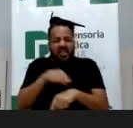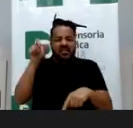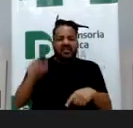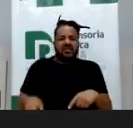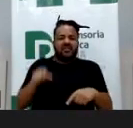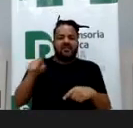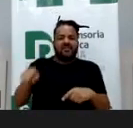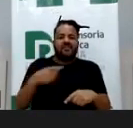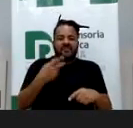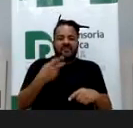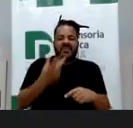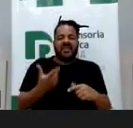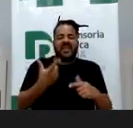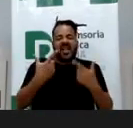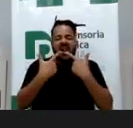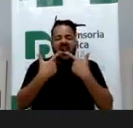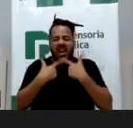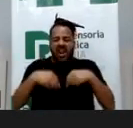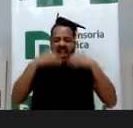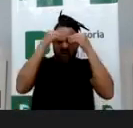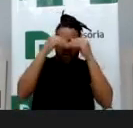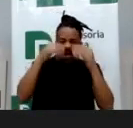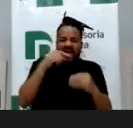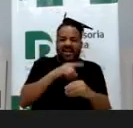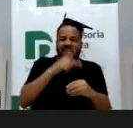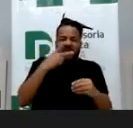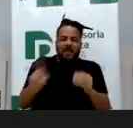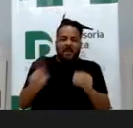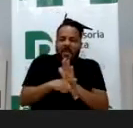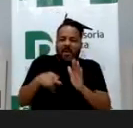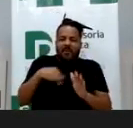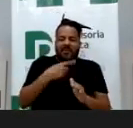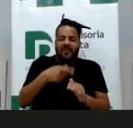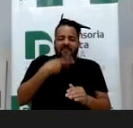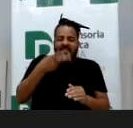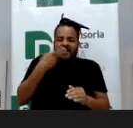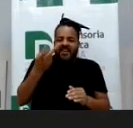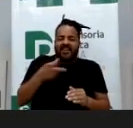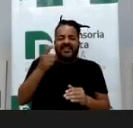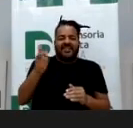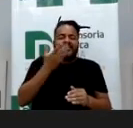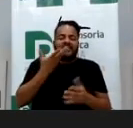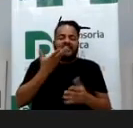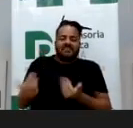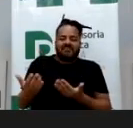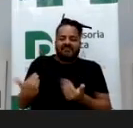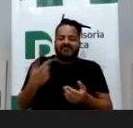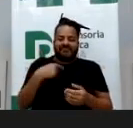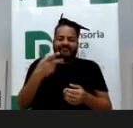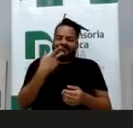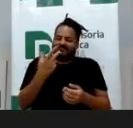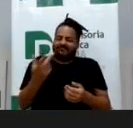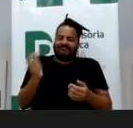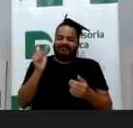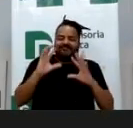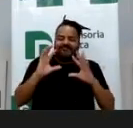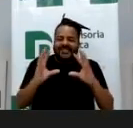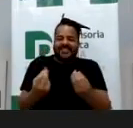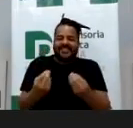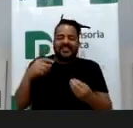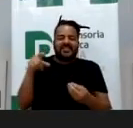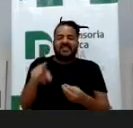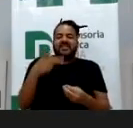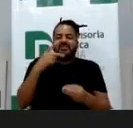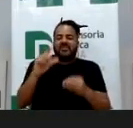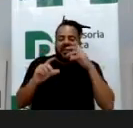no padrão, numa linguagem adolescente, tudo para engajamento, tudo para número de seguidores, porque o perfil divulga comercialmente